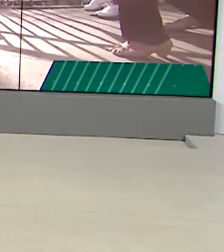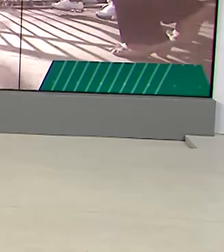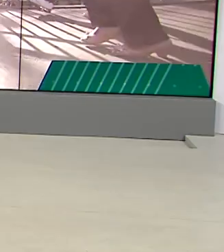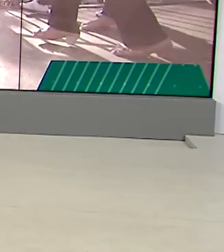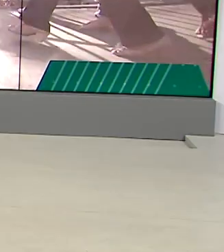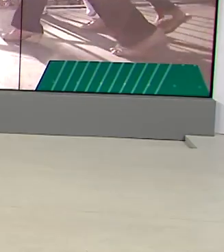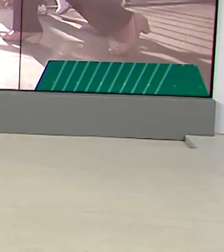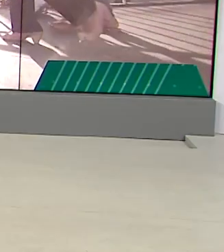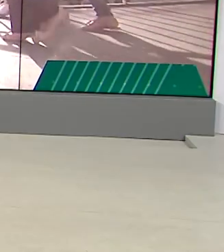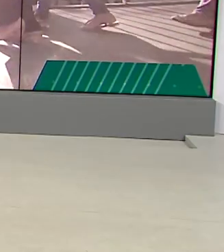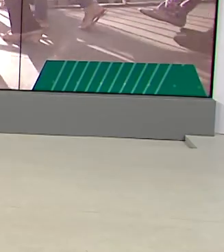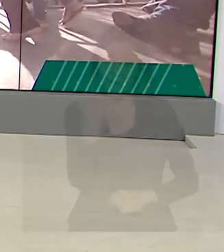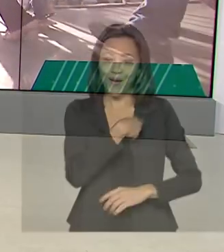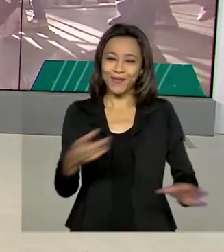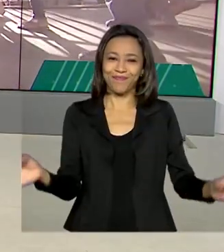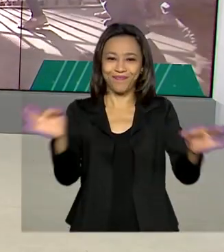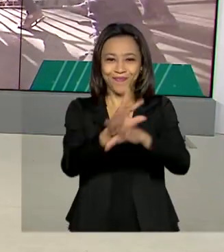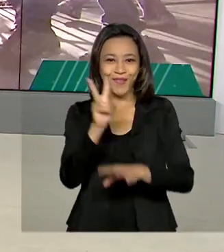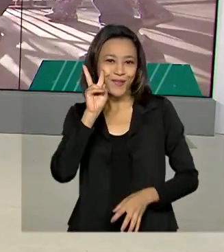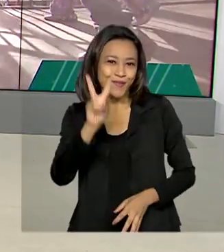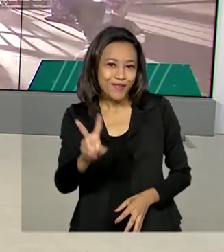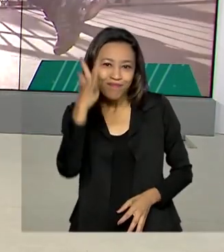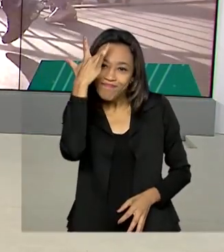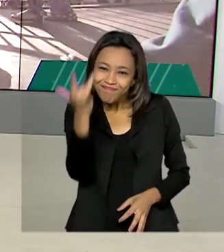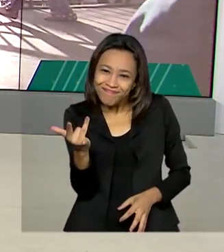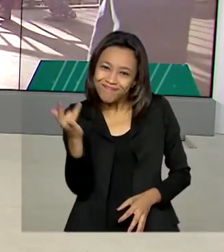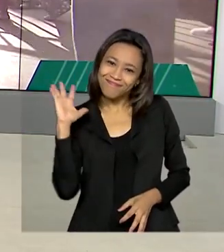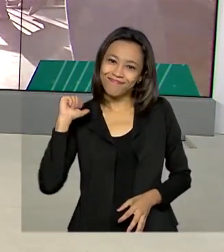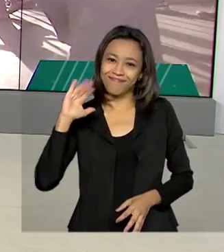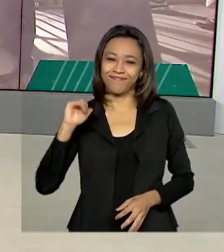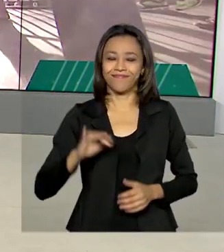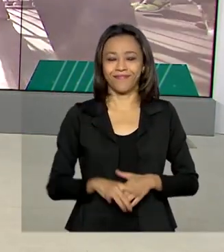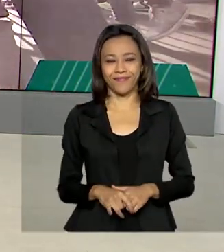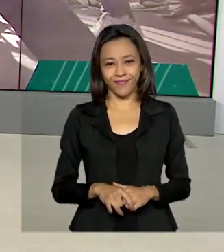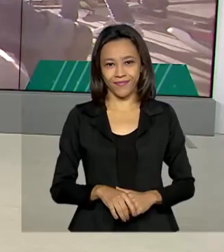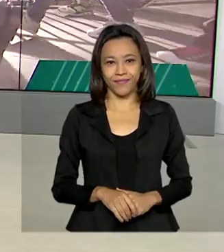A gente fica por aqui, nos vemos amanhã. Até lá!